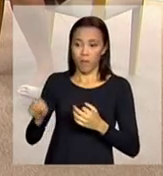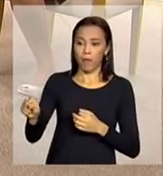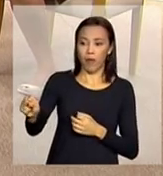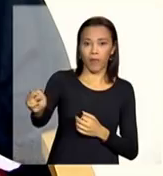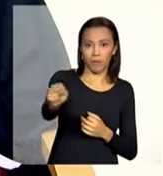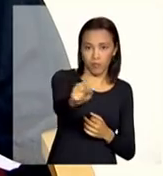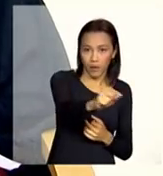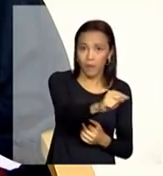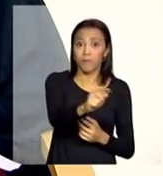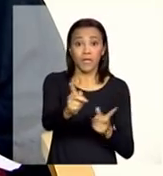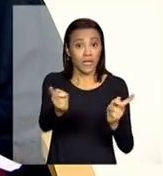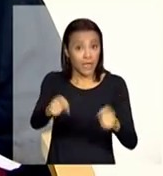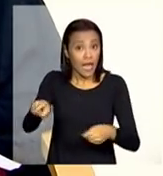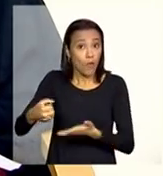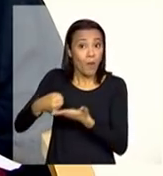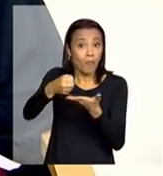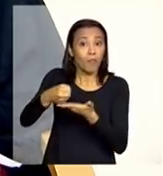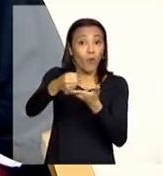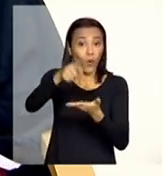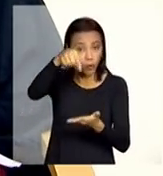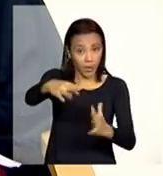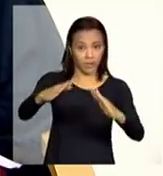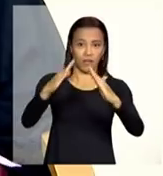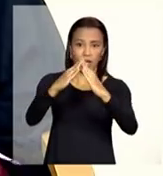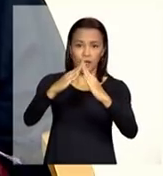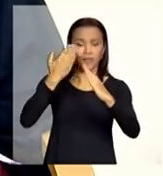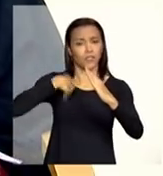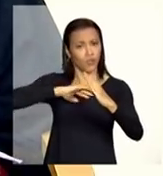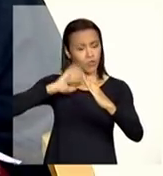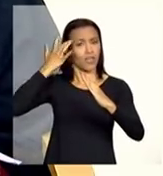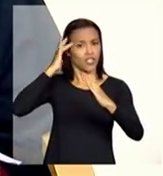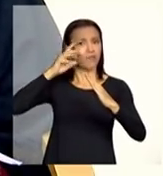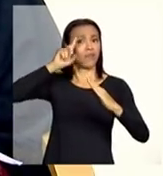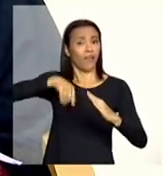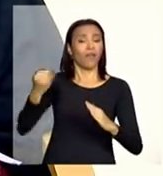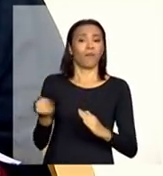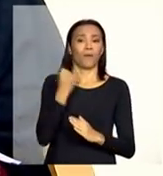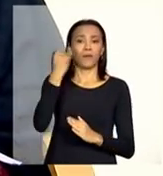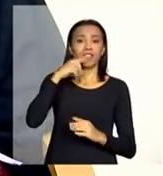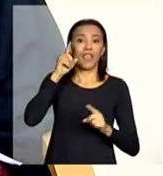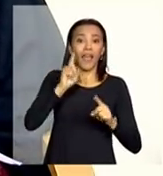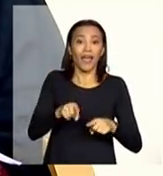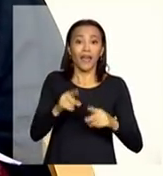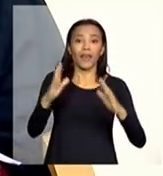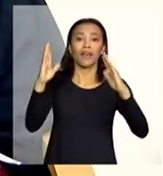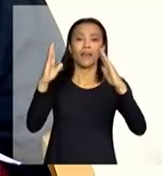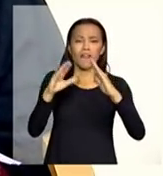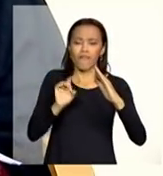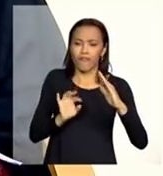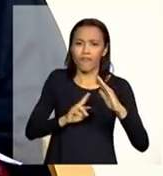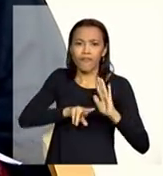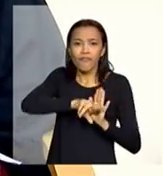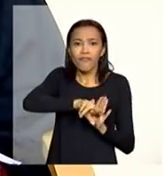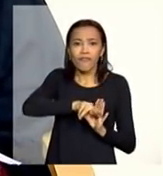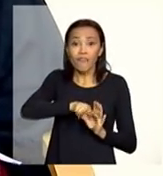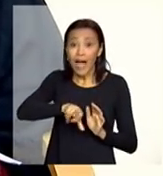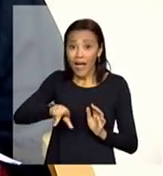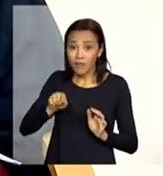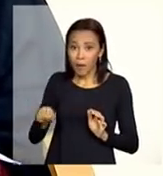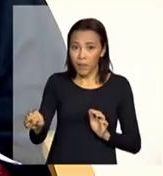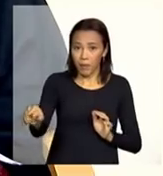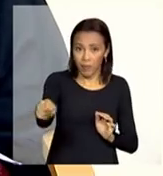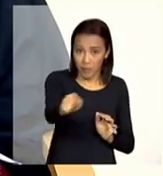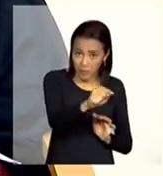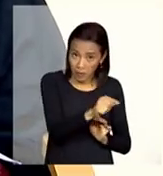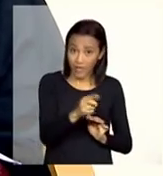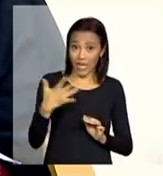matricial esse termo apoio matricial que nós consideramos é exatamente a retaguarda de serviços que a saúde